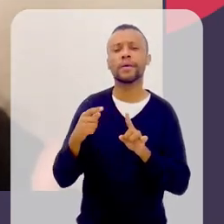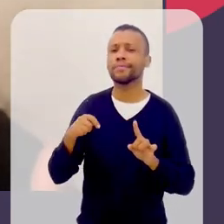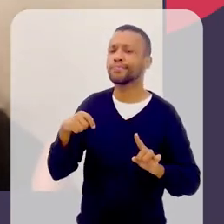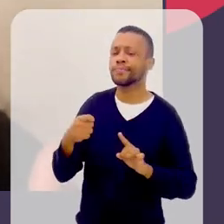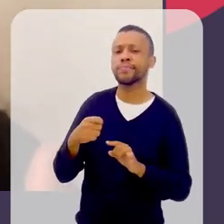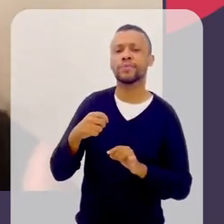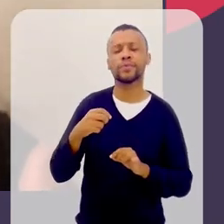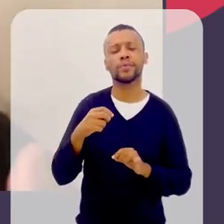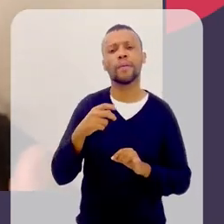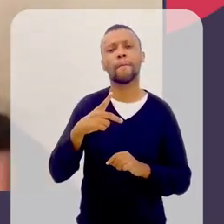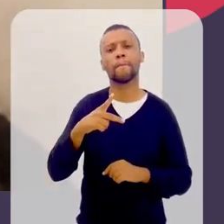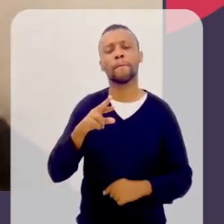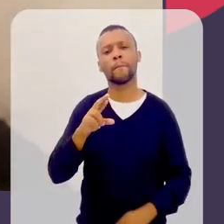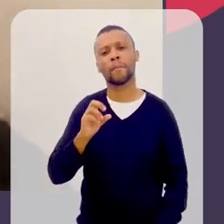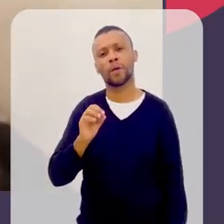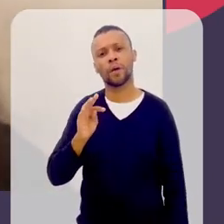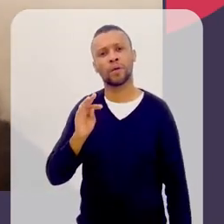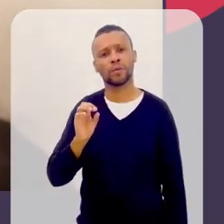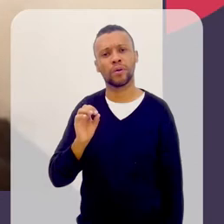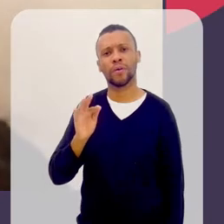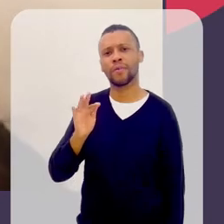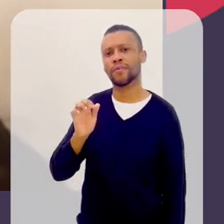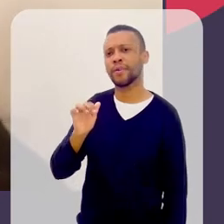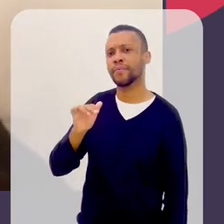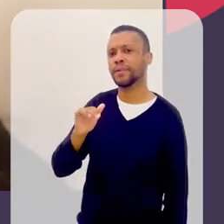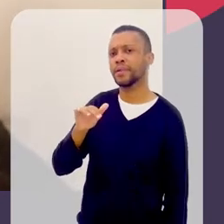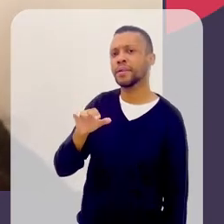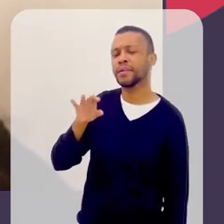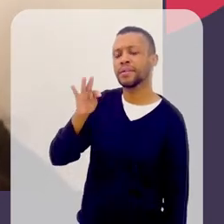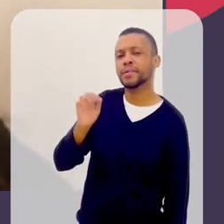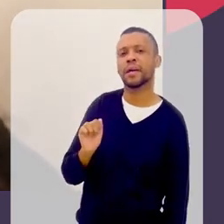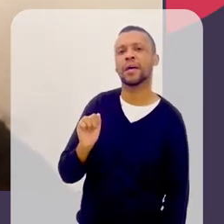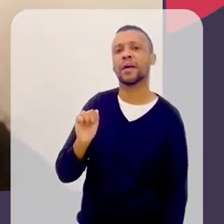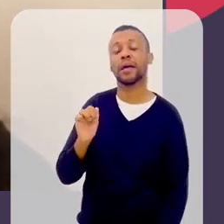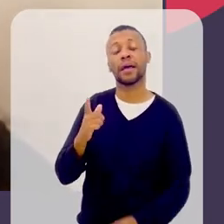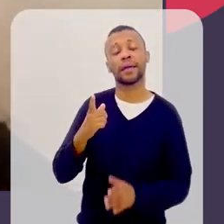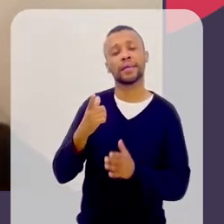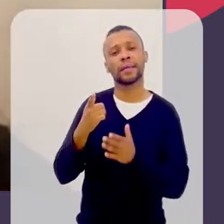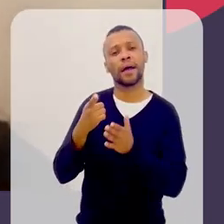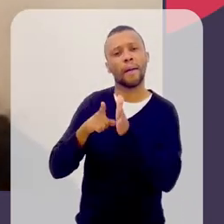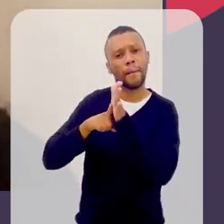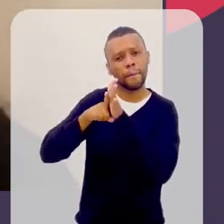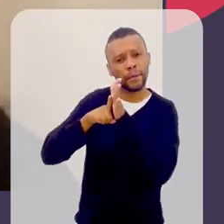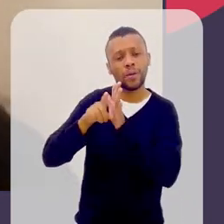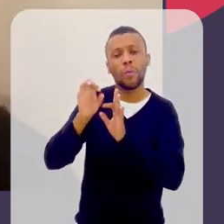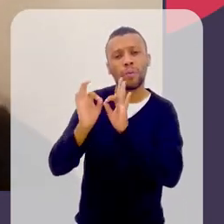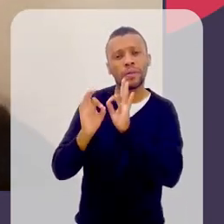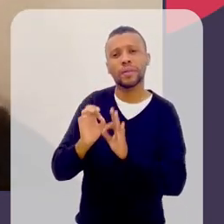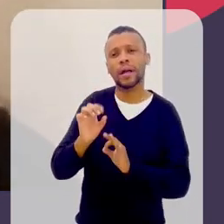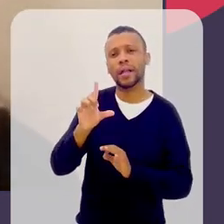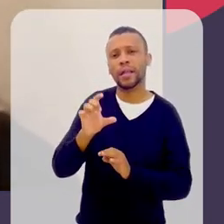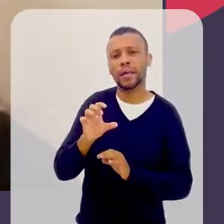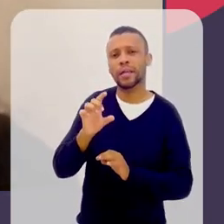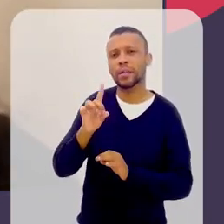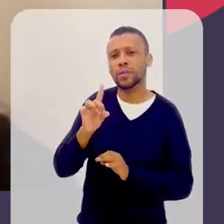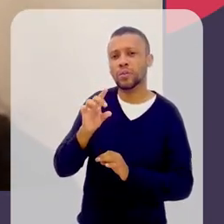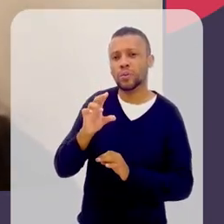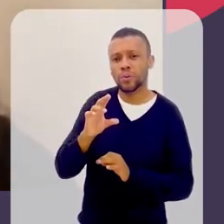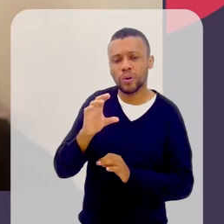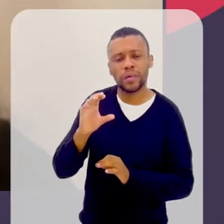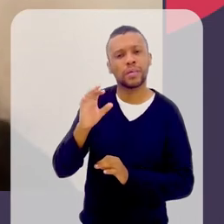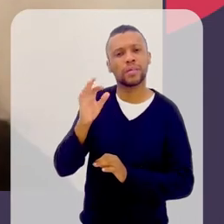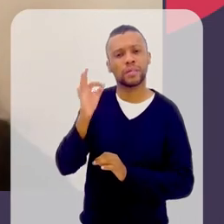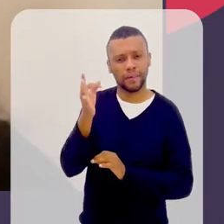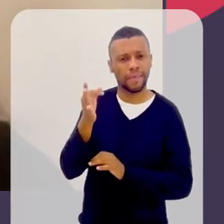são chamadas de proto-feministas, né? E essa pesquisa é uma pesquisa da Leduc, né? Uma pesquisadora